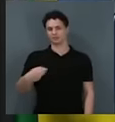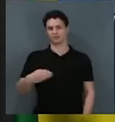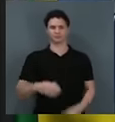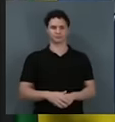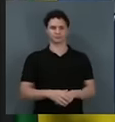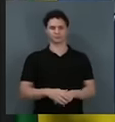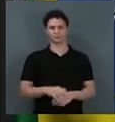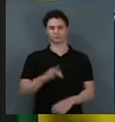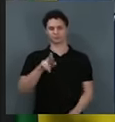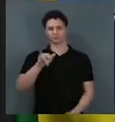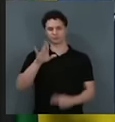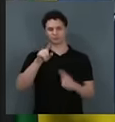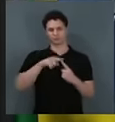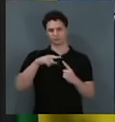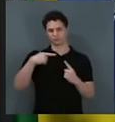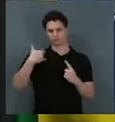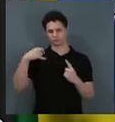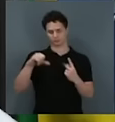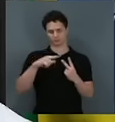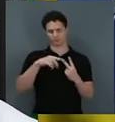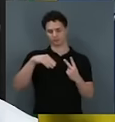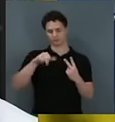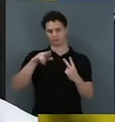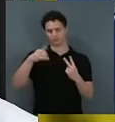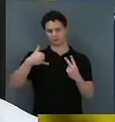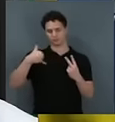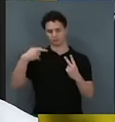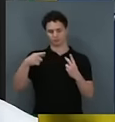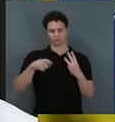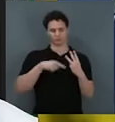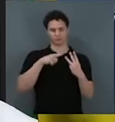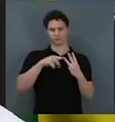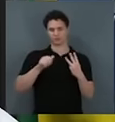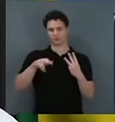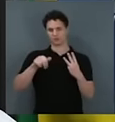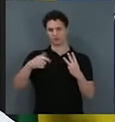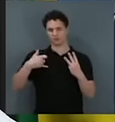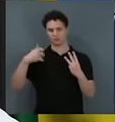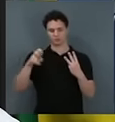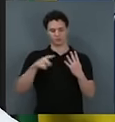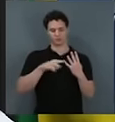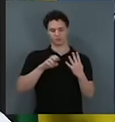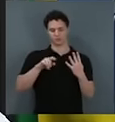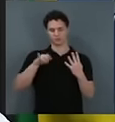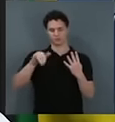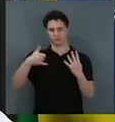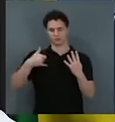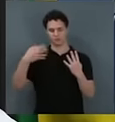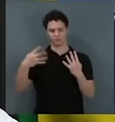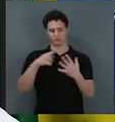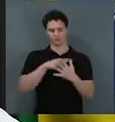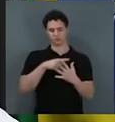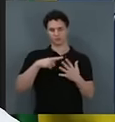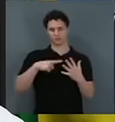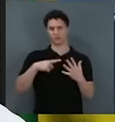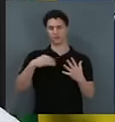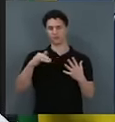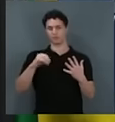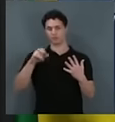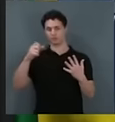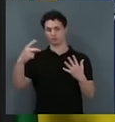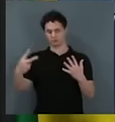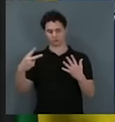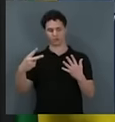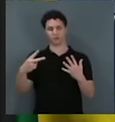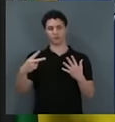Francisco, de 9 anos. Maria, de 7. Ana, de 5. Emília, de 4. José, de 2. E Paulo, de